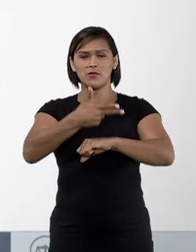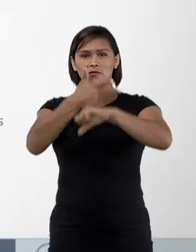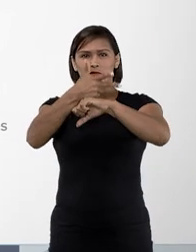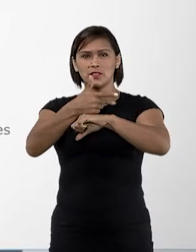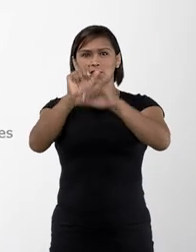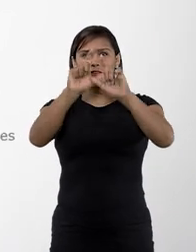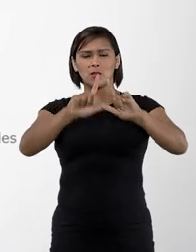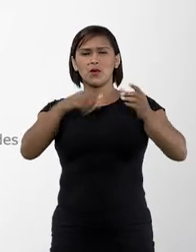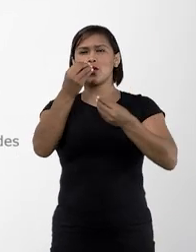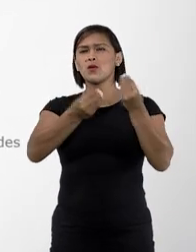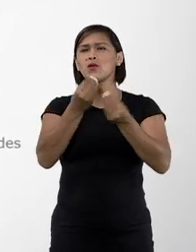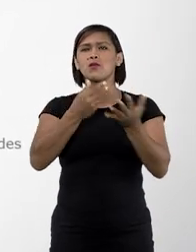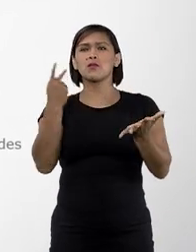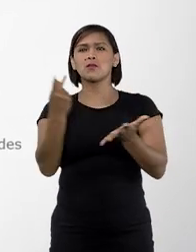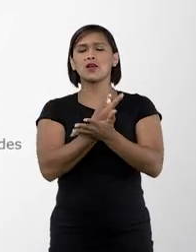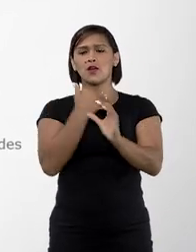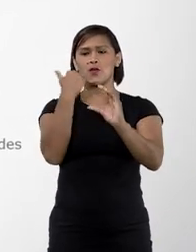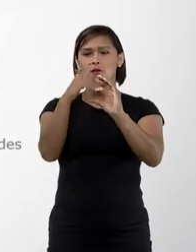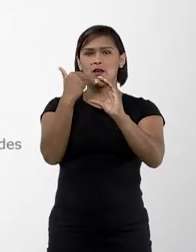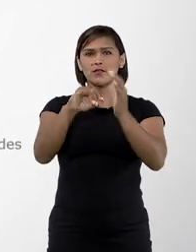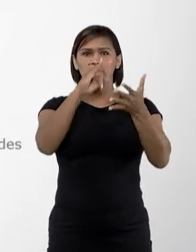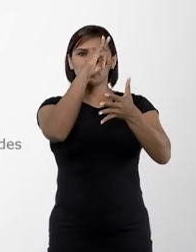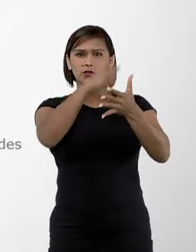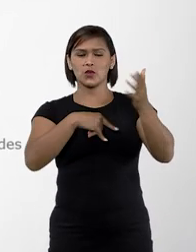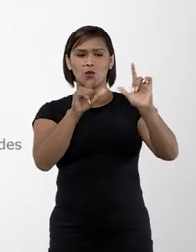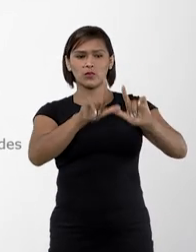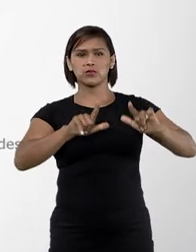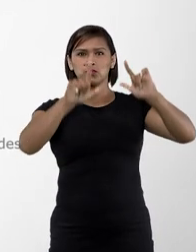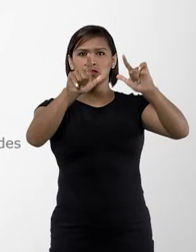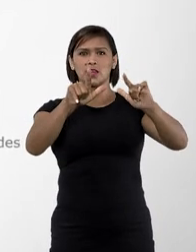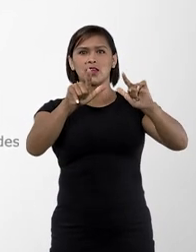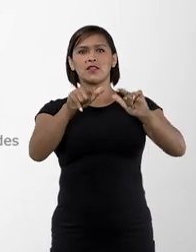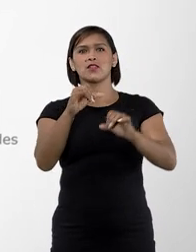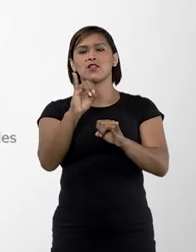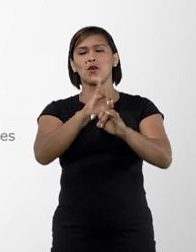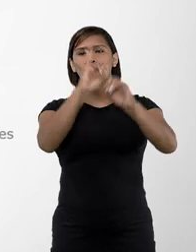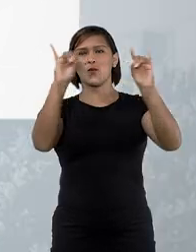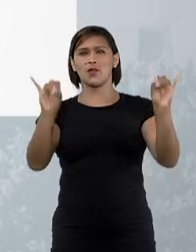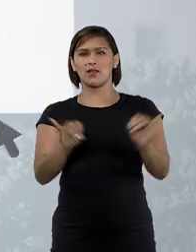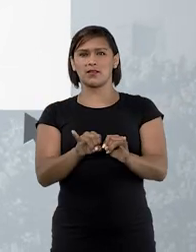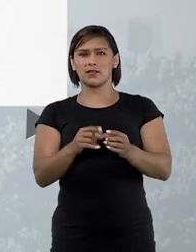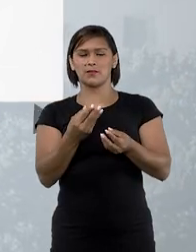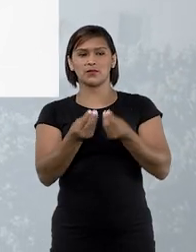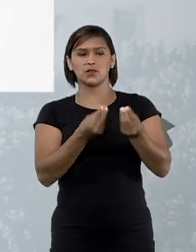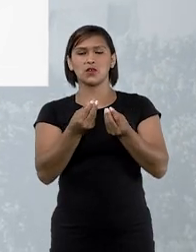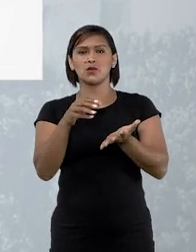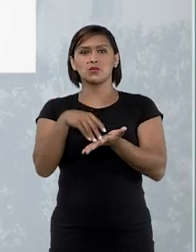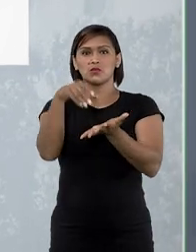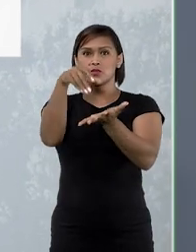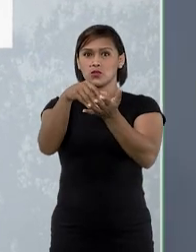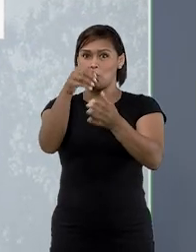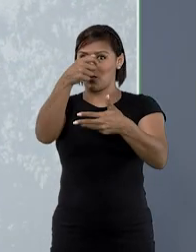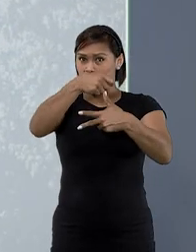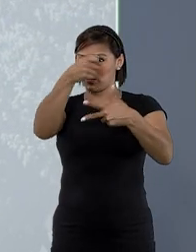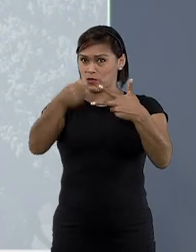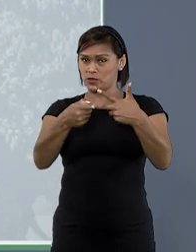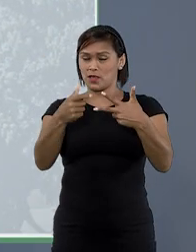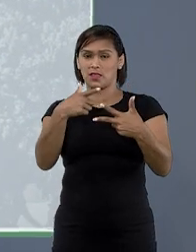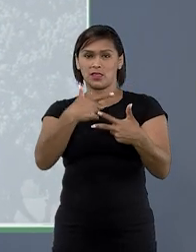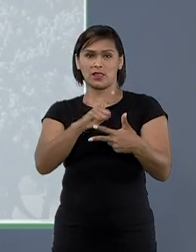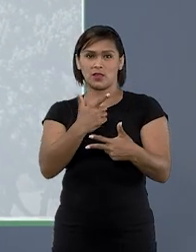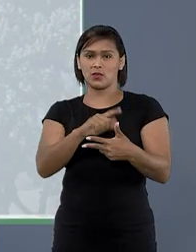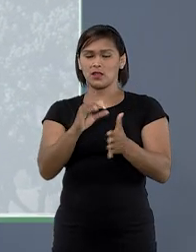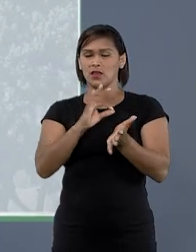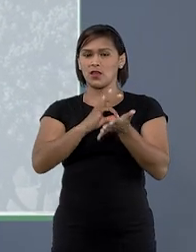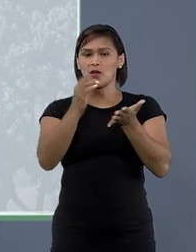vídeo, vamos mostrar como fazer o envio de documentos usando a plataforma online. Os órgãos do Poder Judiciário que